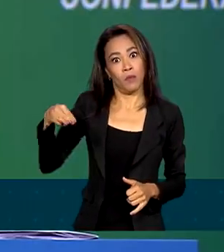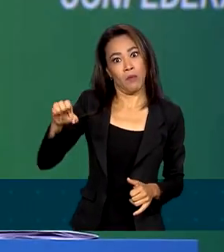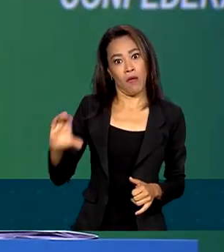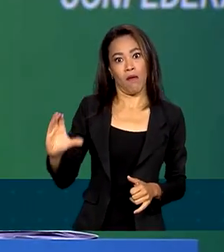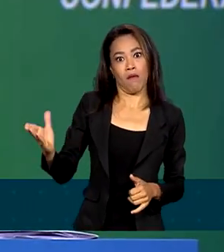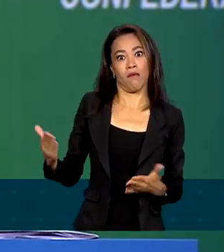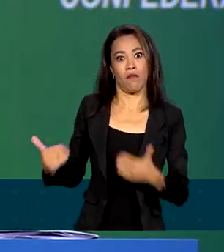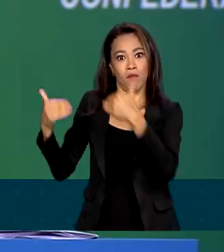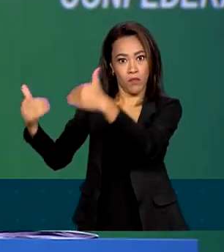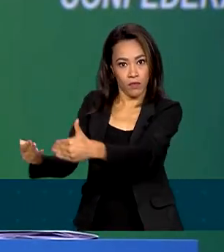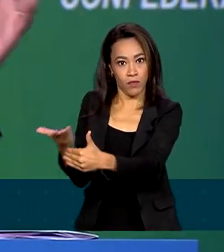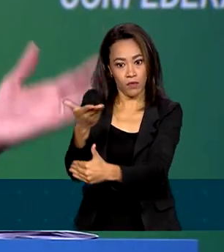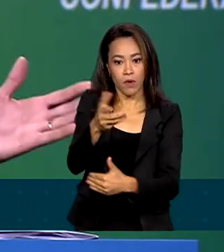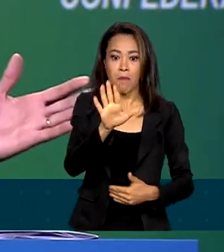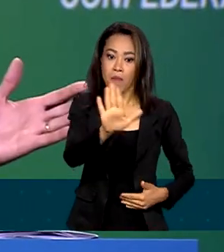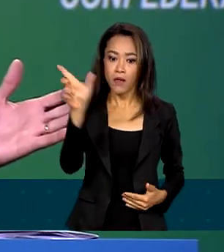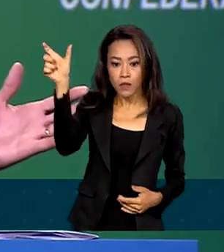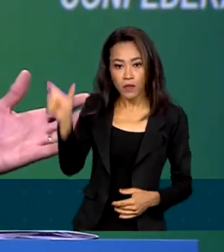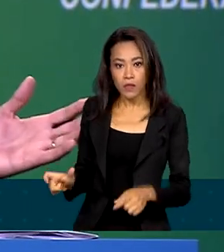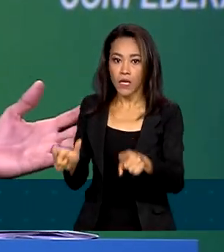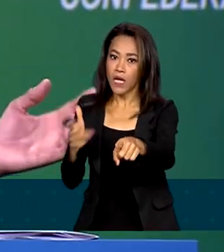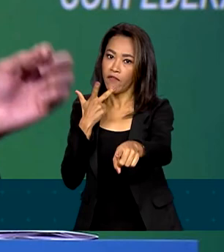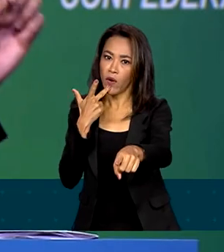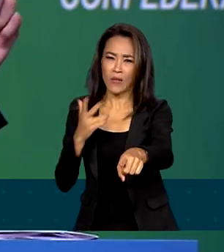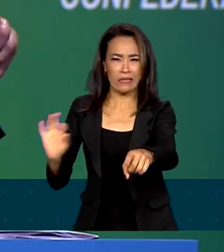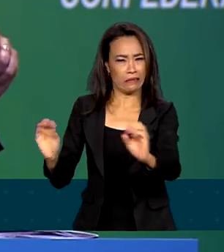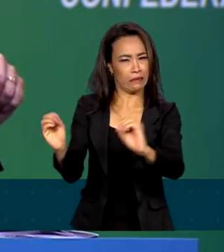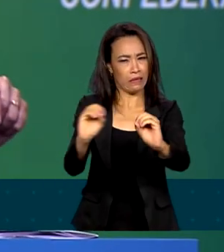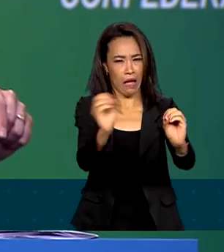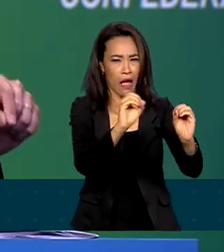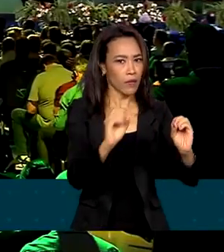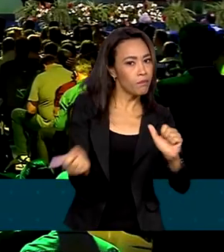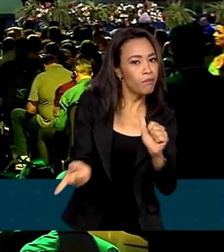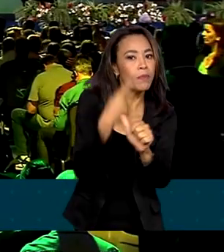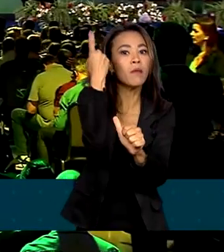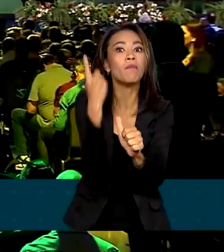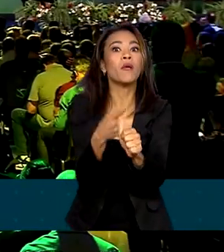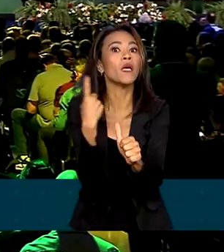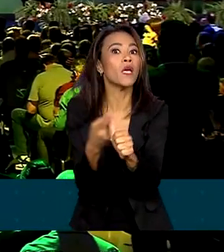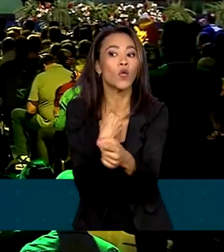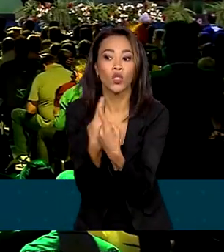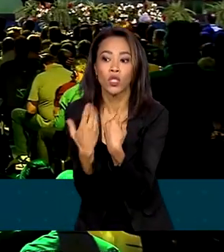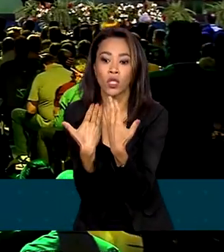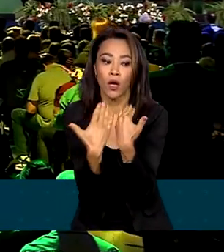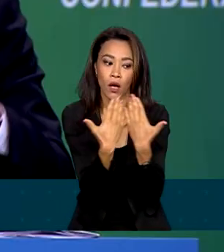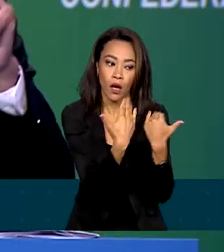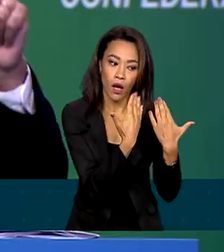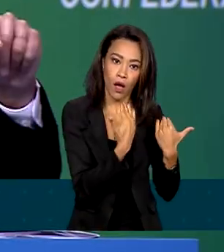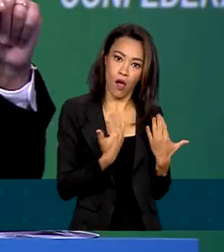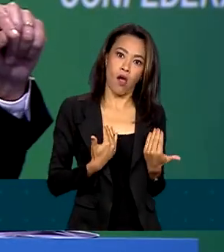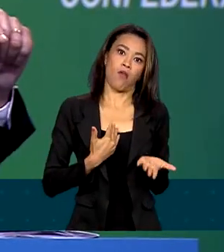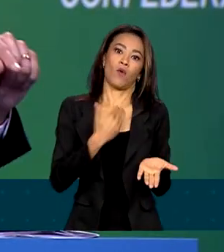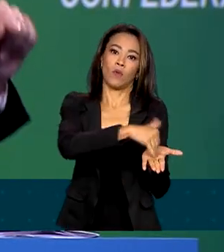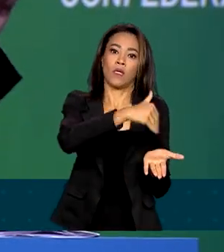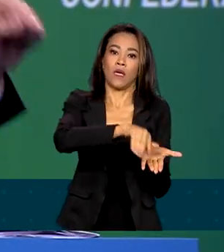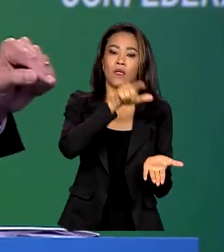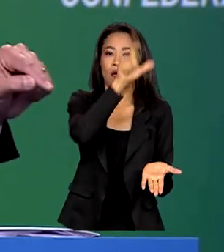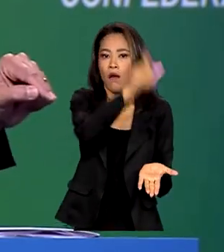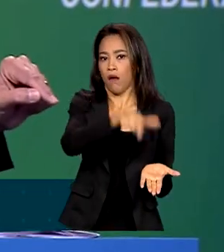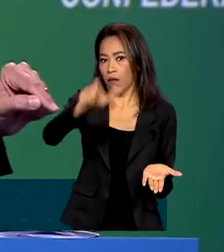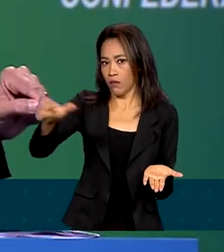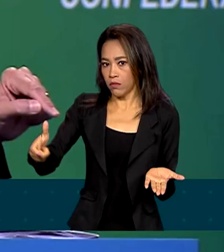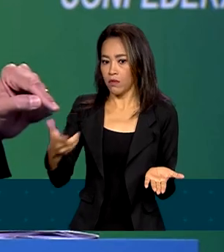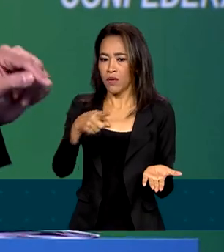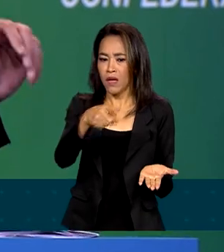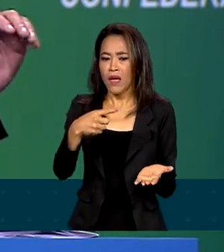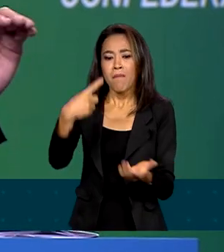Mas, segundo o ministro, nada será lançado sem o diálogo com os gestores municipais. Metade das batrigas estão